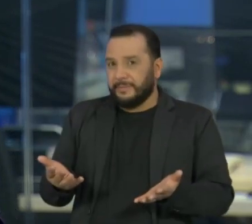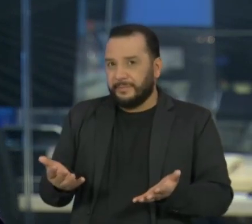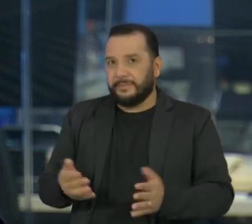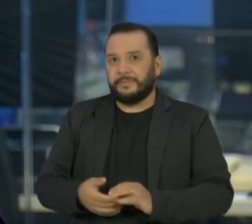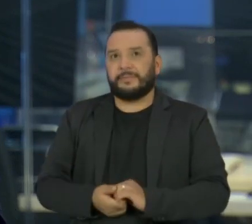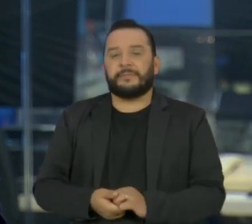isso.